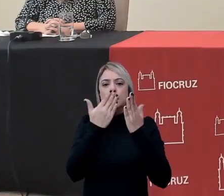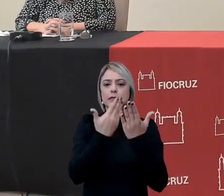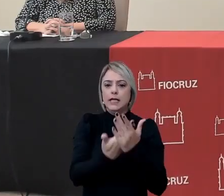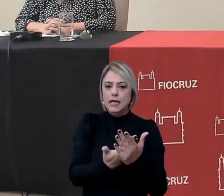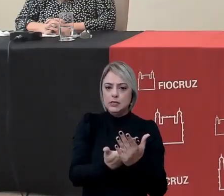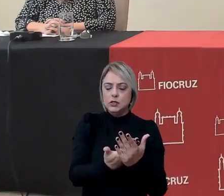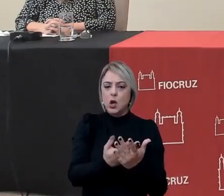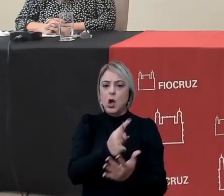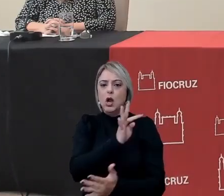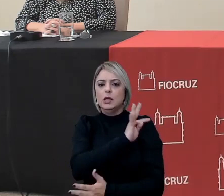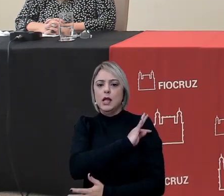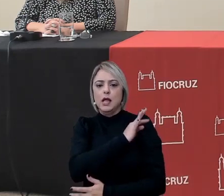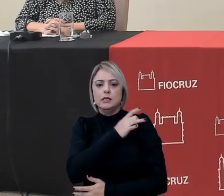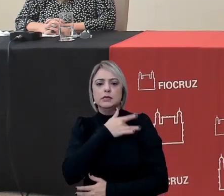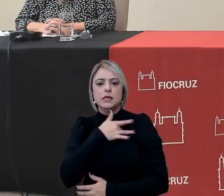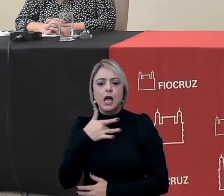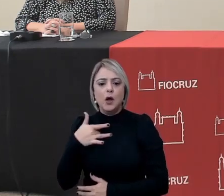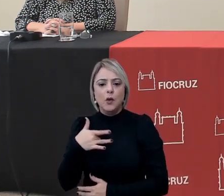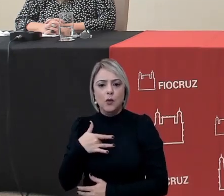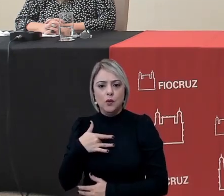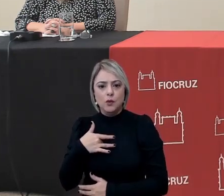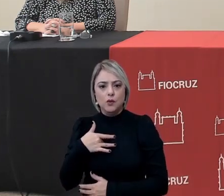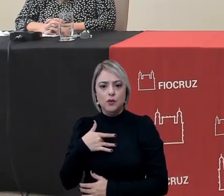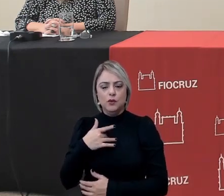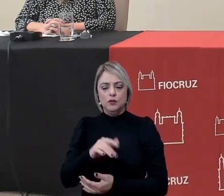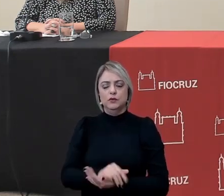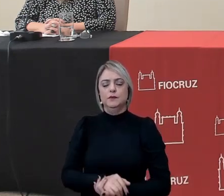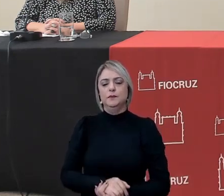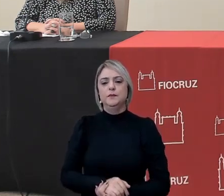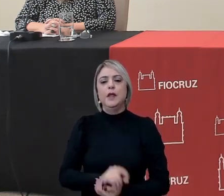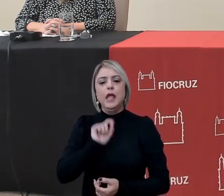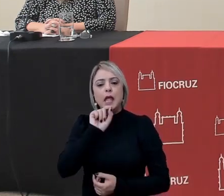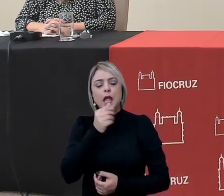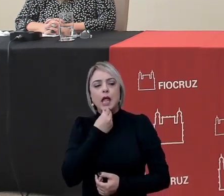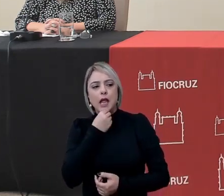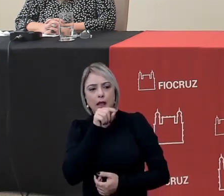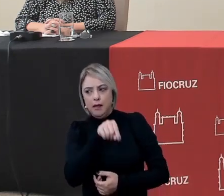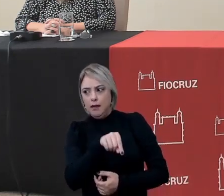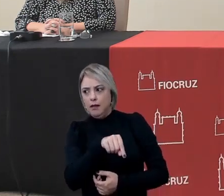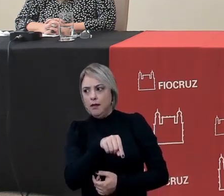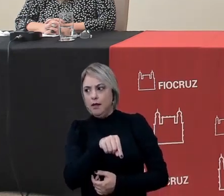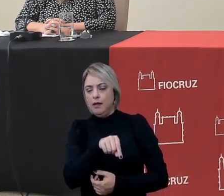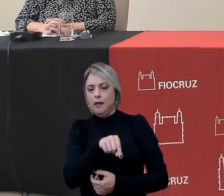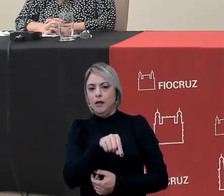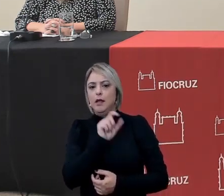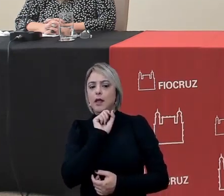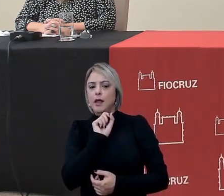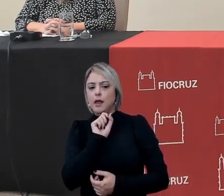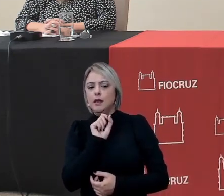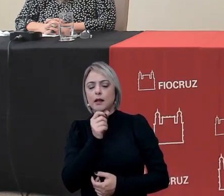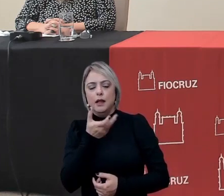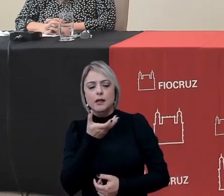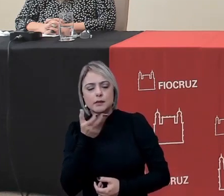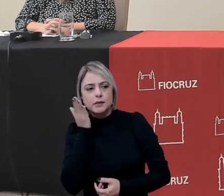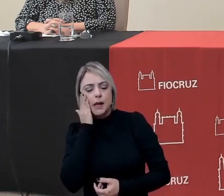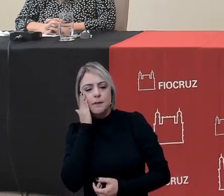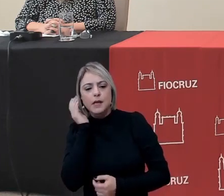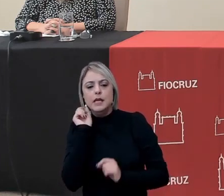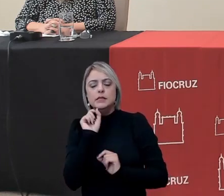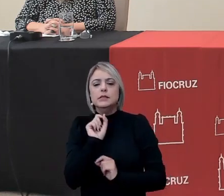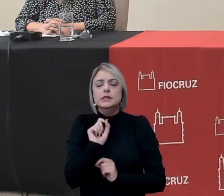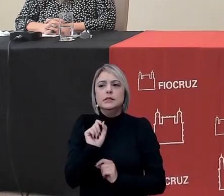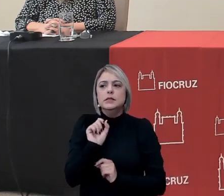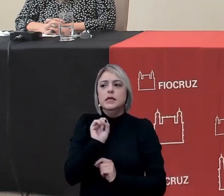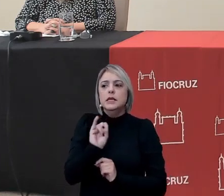ponitécnica de saúde em saúde José Venância ele quer saber Joaquim Venância ele quer saber